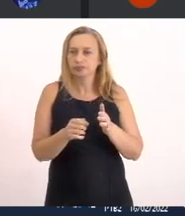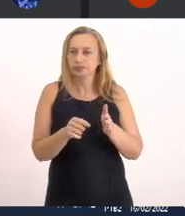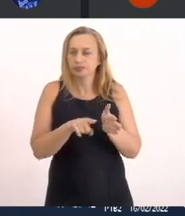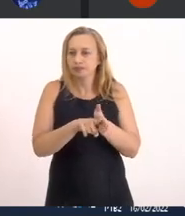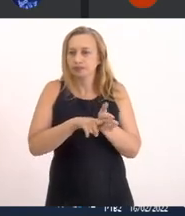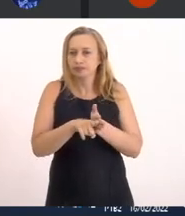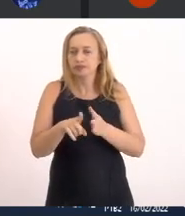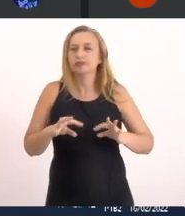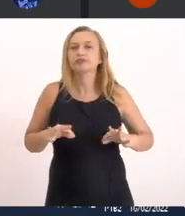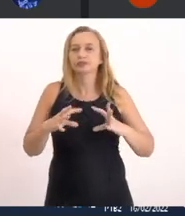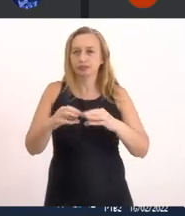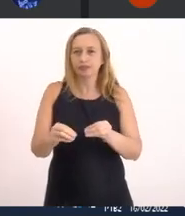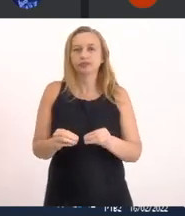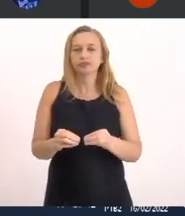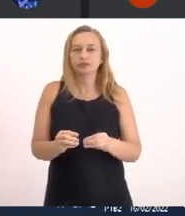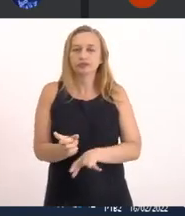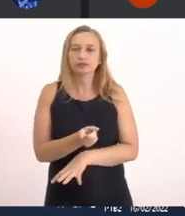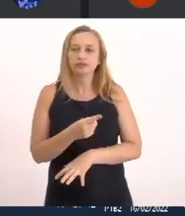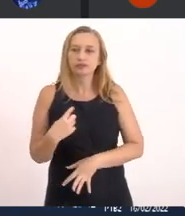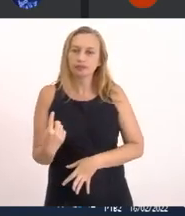As nossas